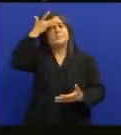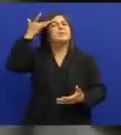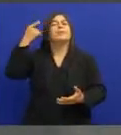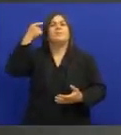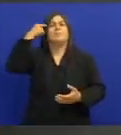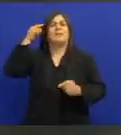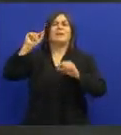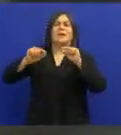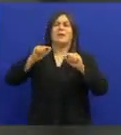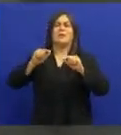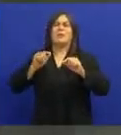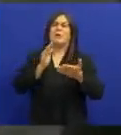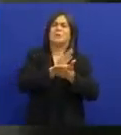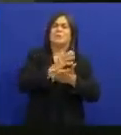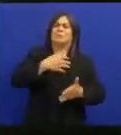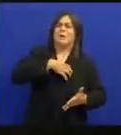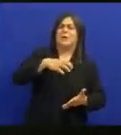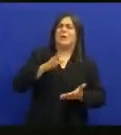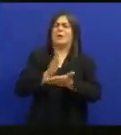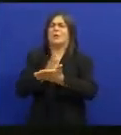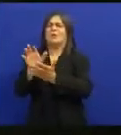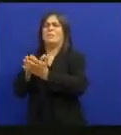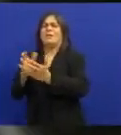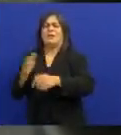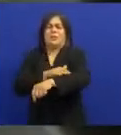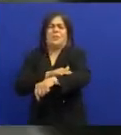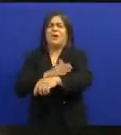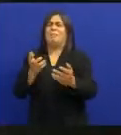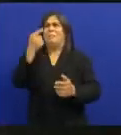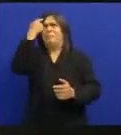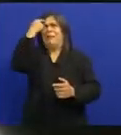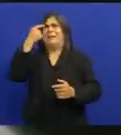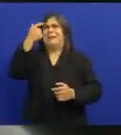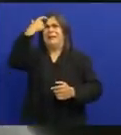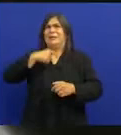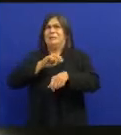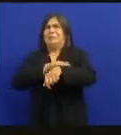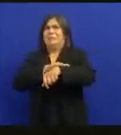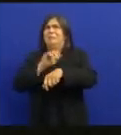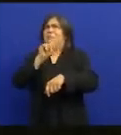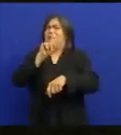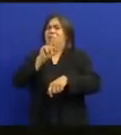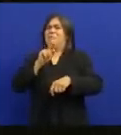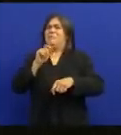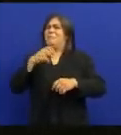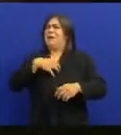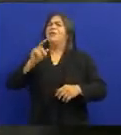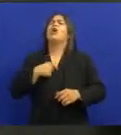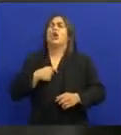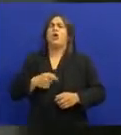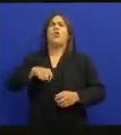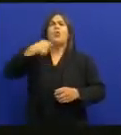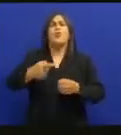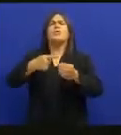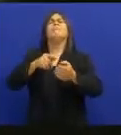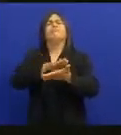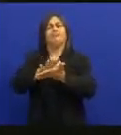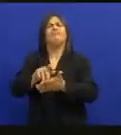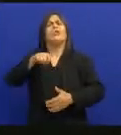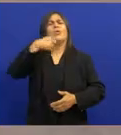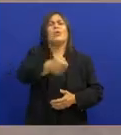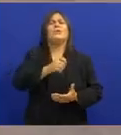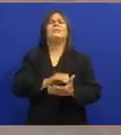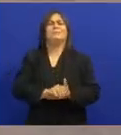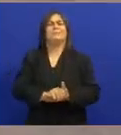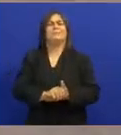Muita gente pensa que eu sou pernambucano Outros pensam que eu sou baiano Então sabe como é Todo crioulo pensa logo que é da Bahia Não sou Eu sou da Paraíba De Alagoa Grande